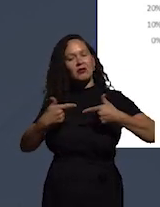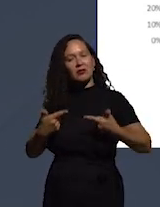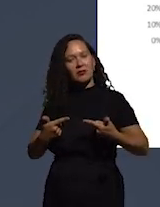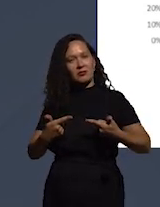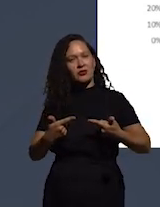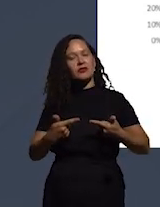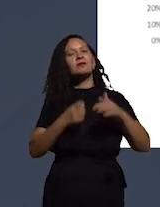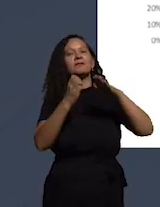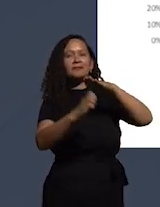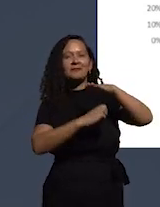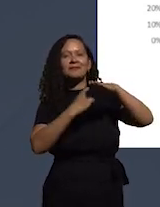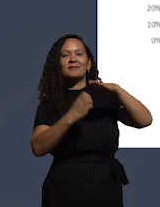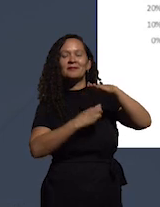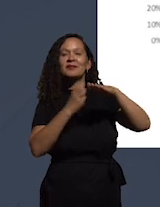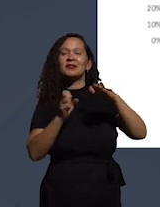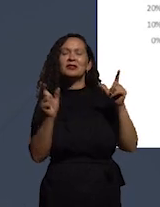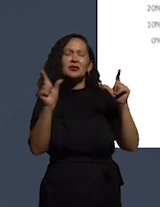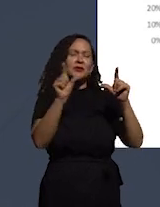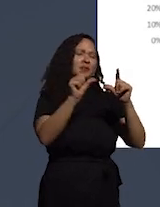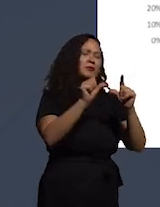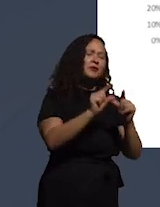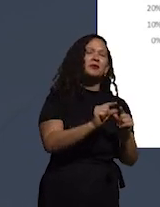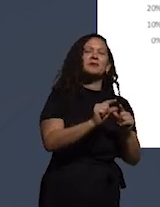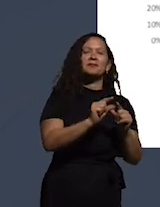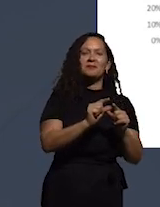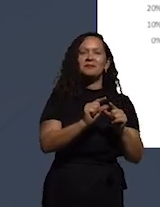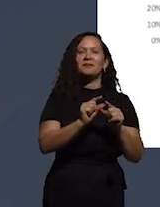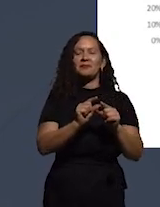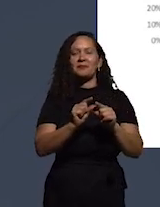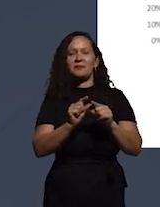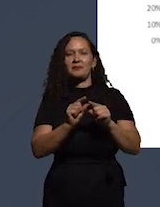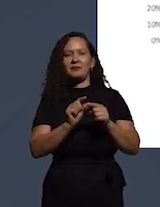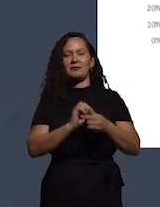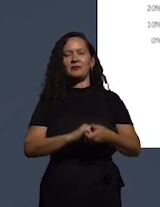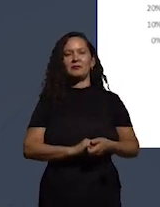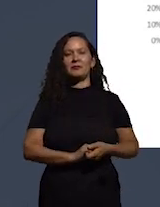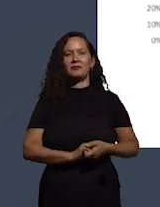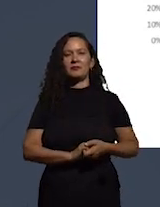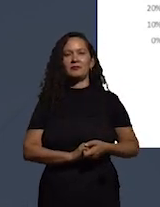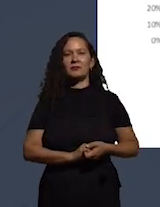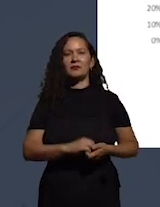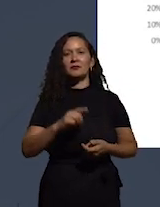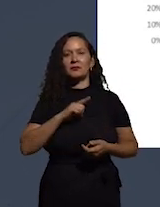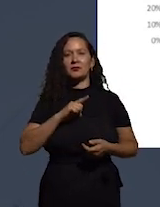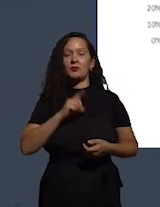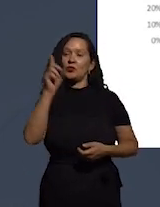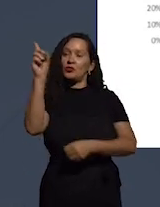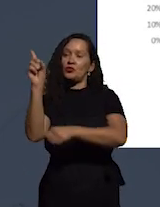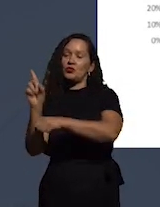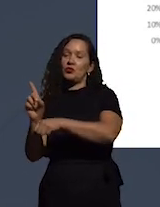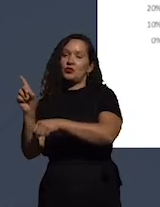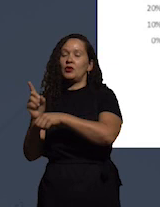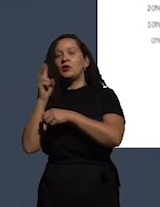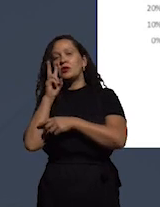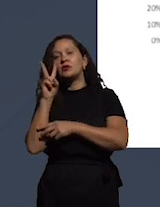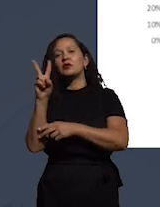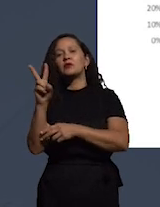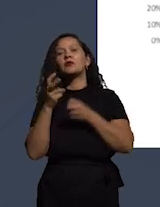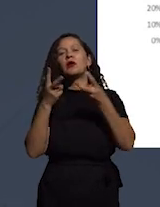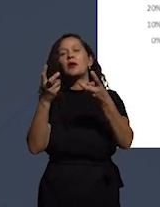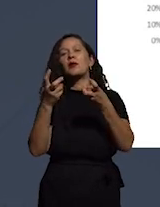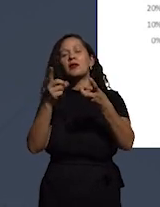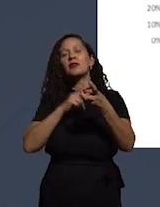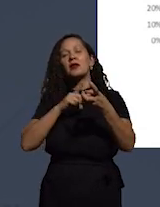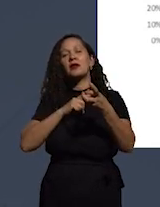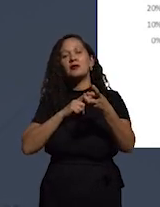dessas empresas caiu, eles estão lá embaixo e no lado direito vocês veem onde existe uma